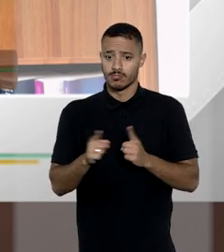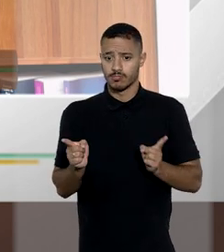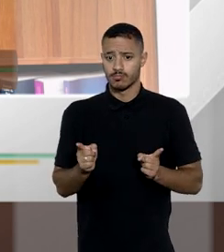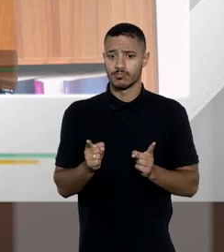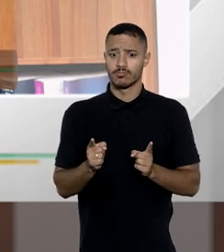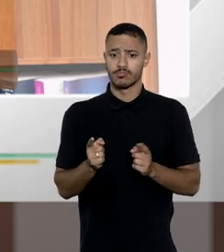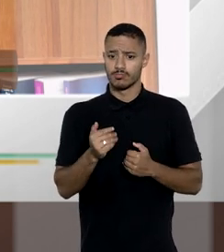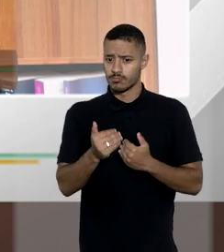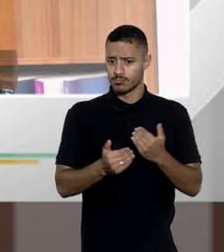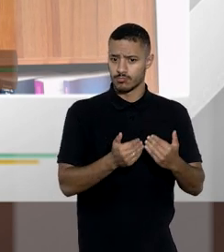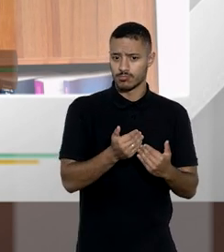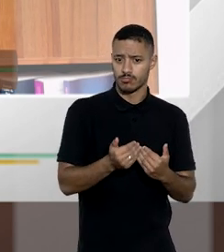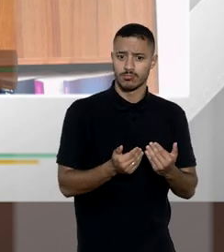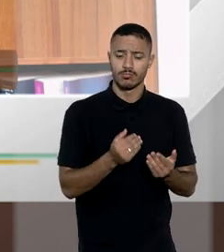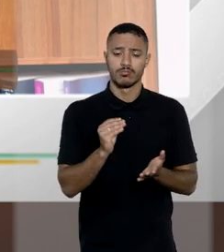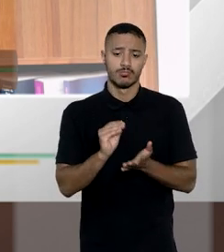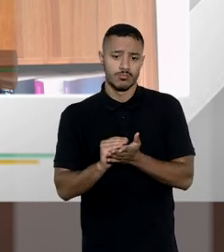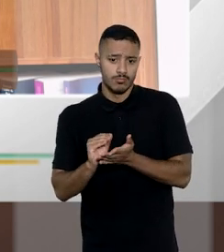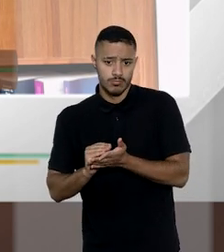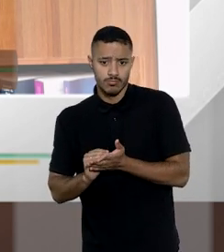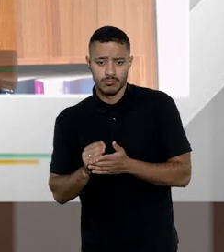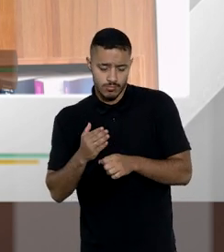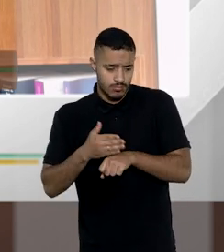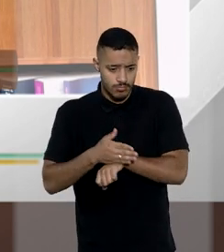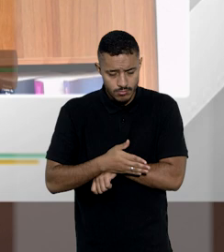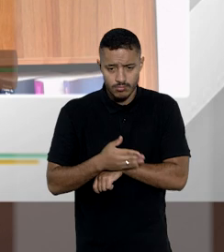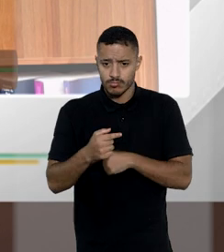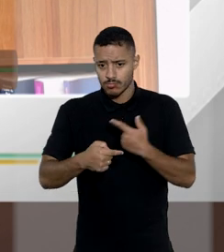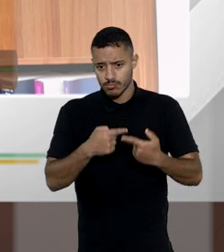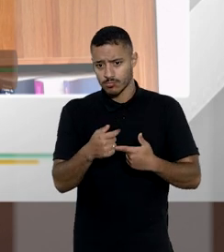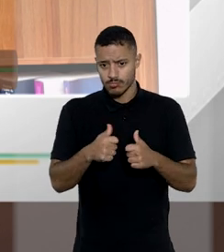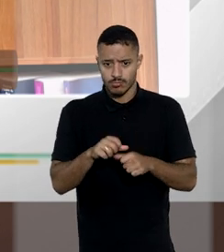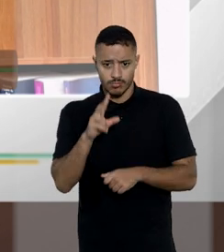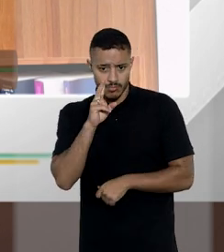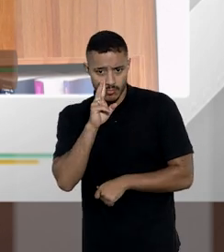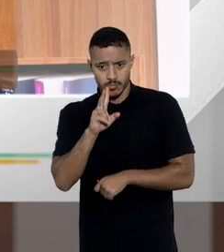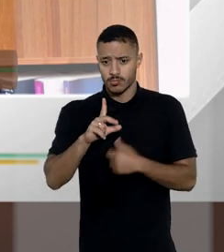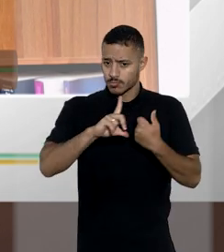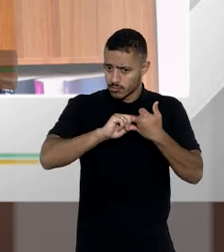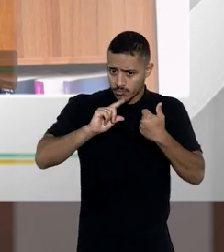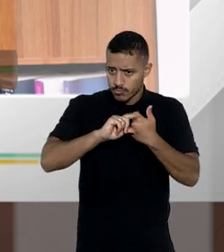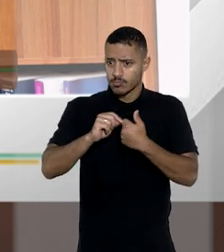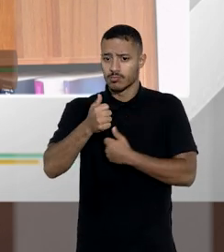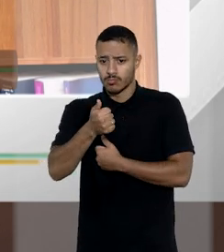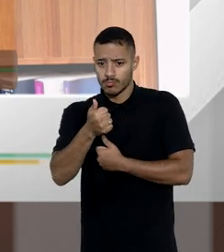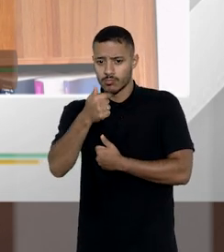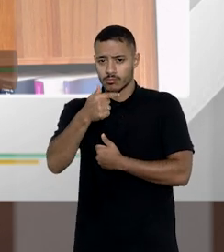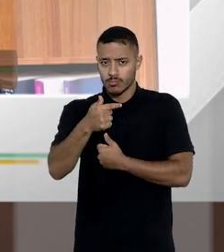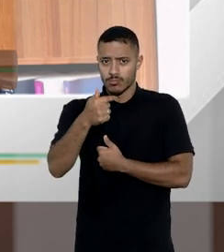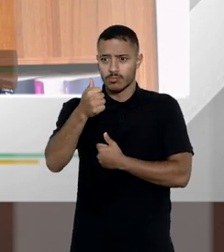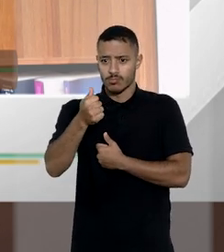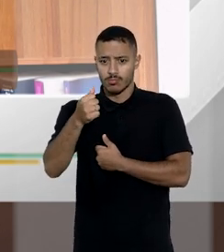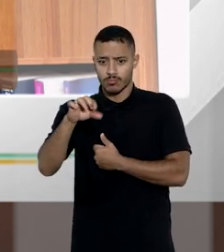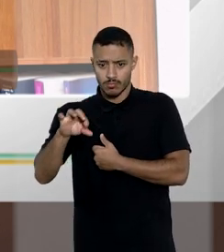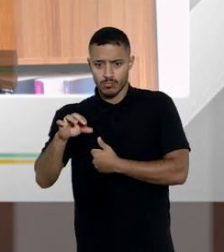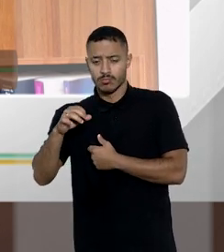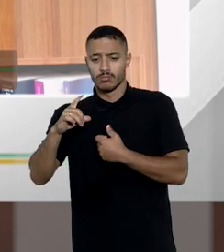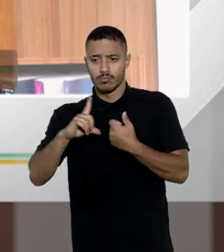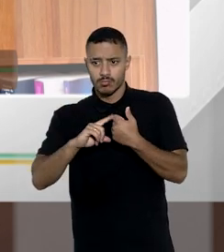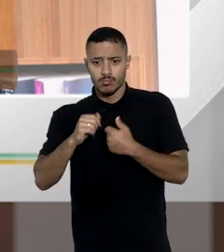mas entre as exceções a participação da herança que estão previstas lá no artigo 1829